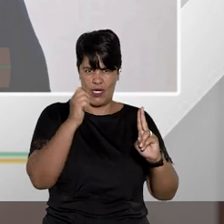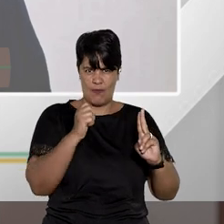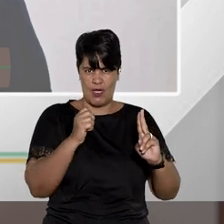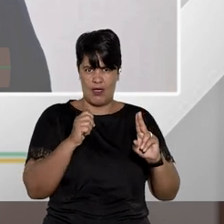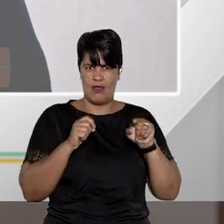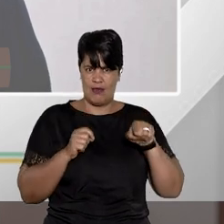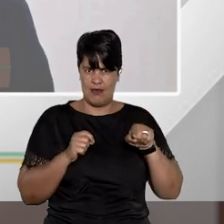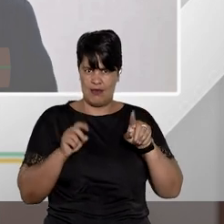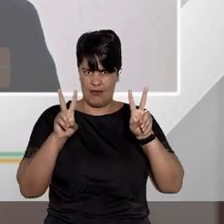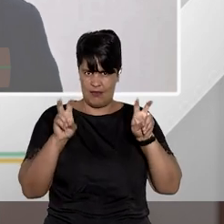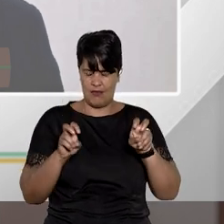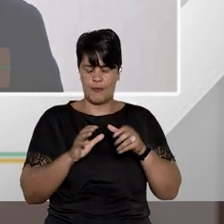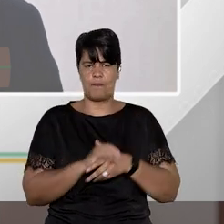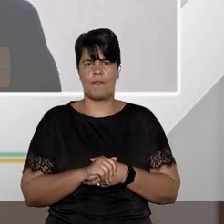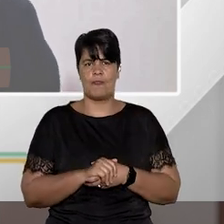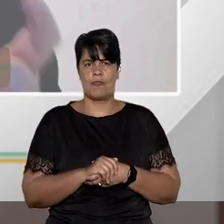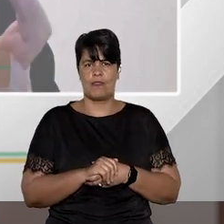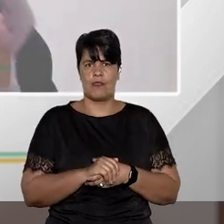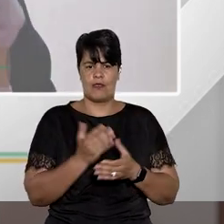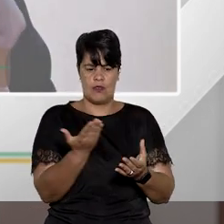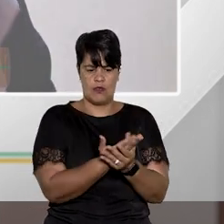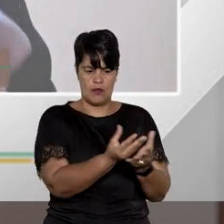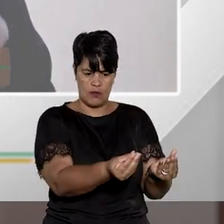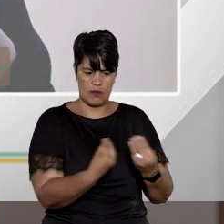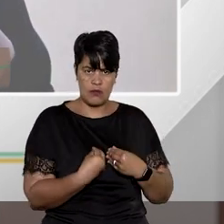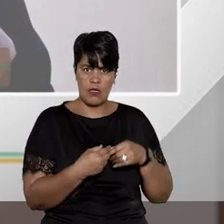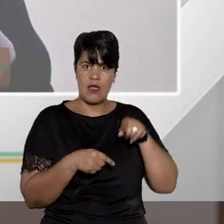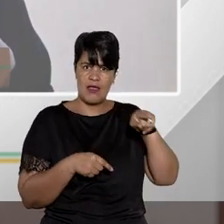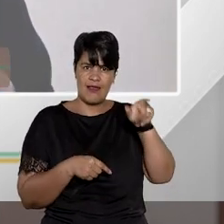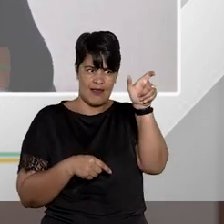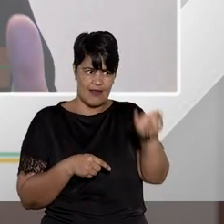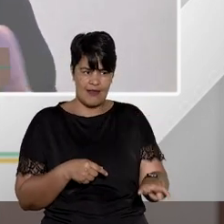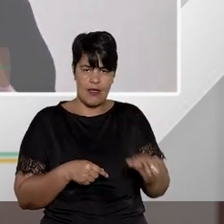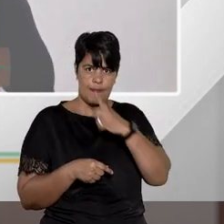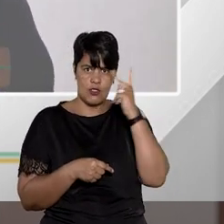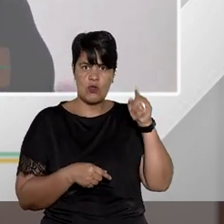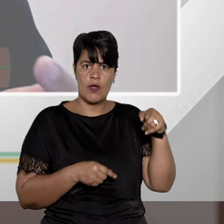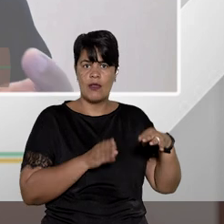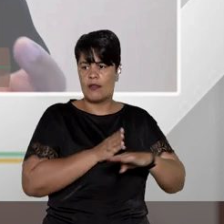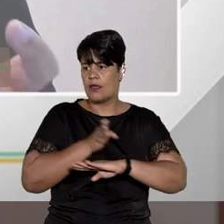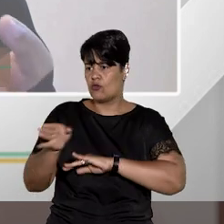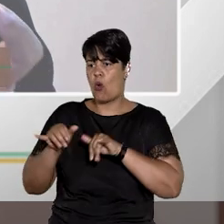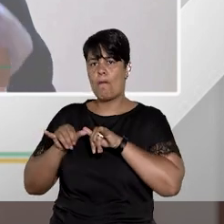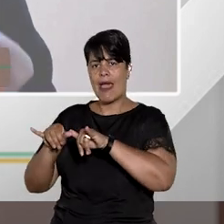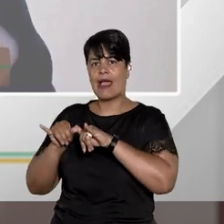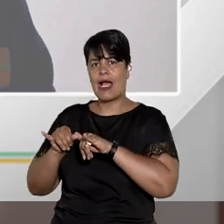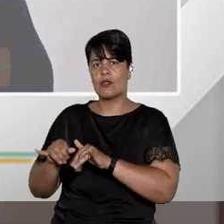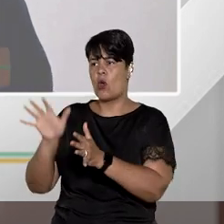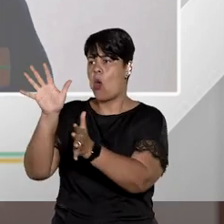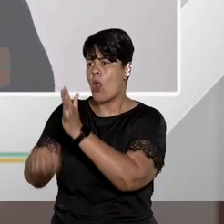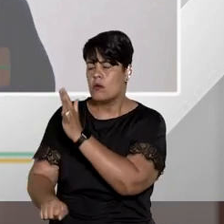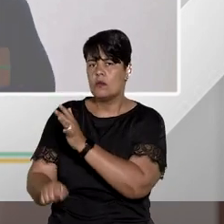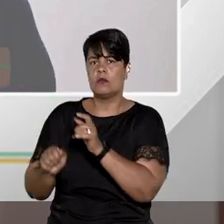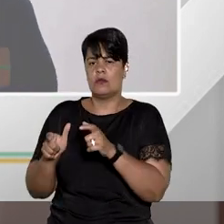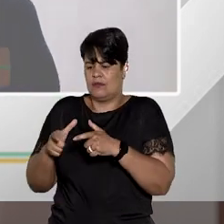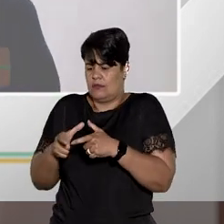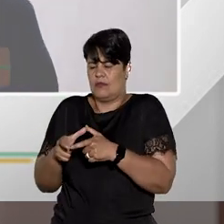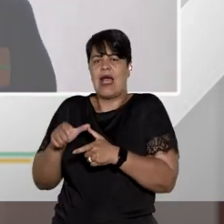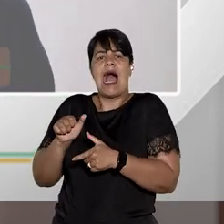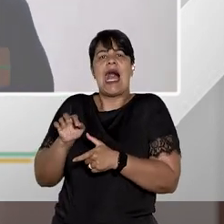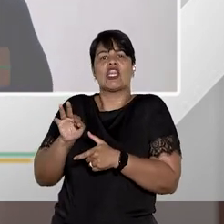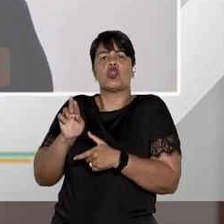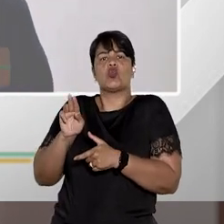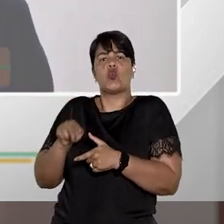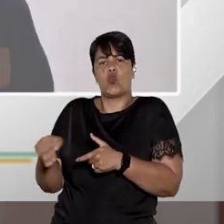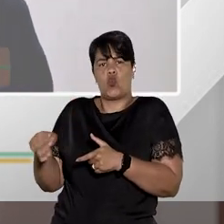que estava levado lá para a gente porque ele tinha furtado de um supermercado de Brasília uma lata de atum. Eu